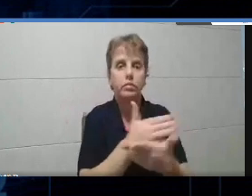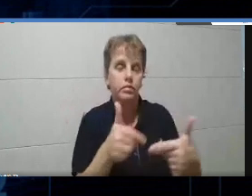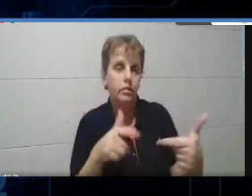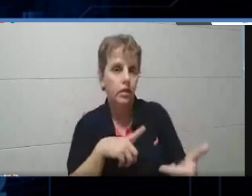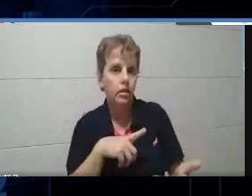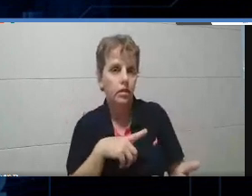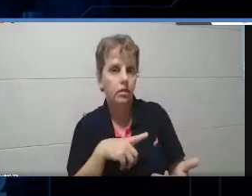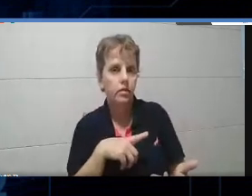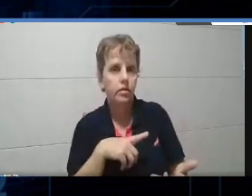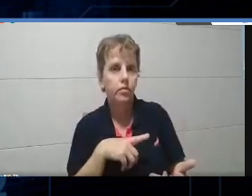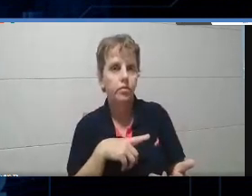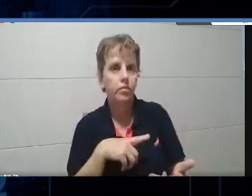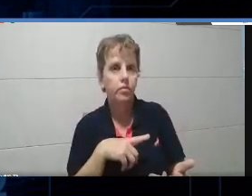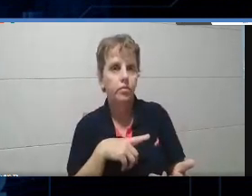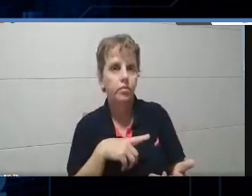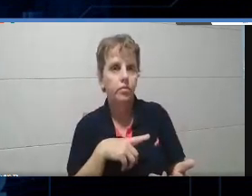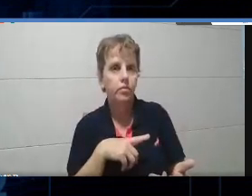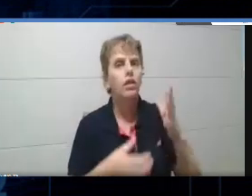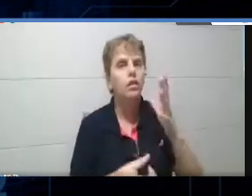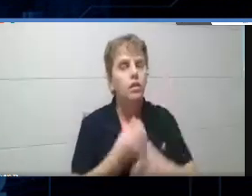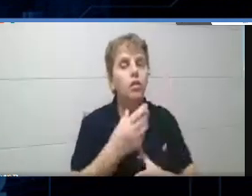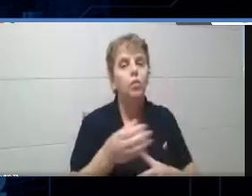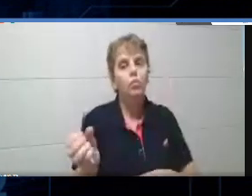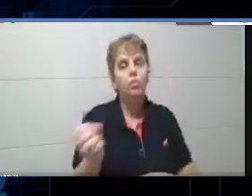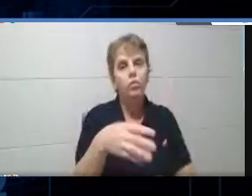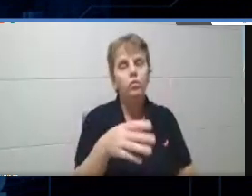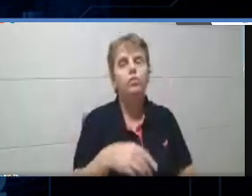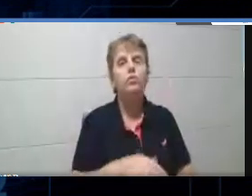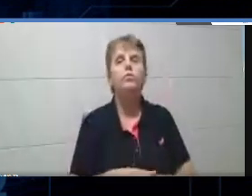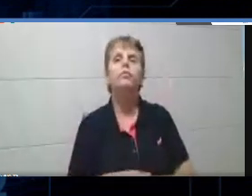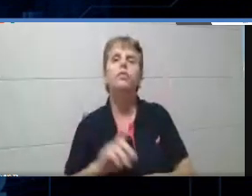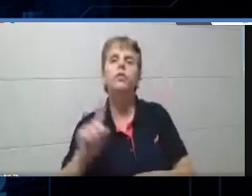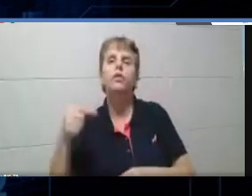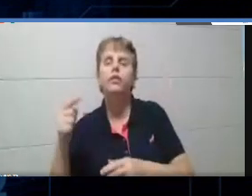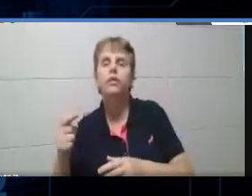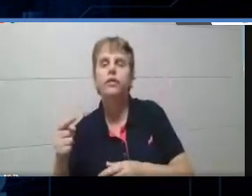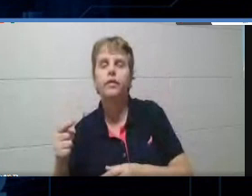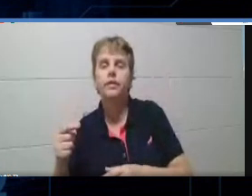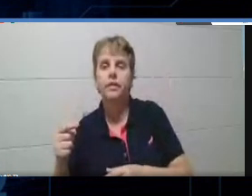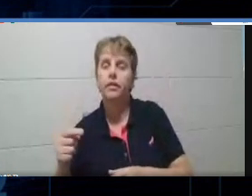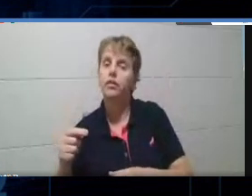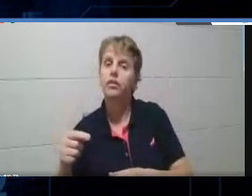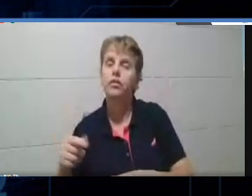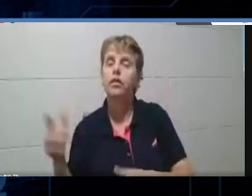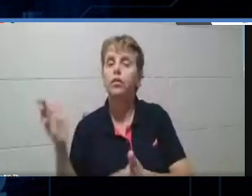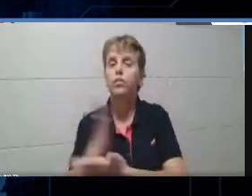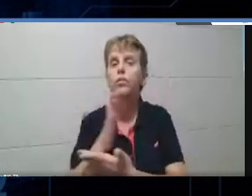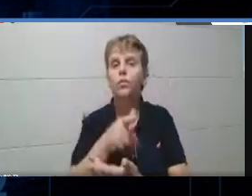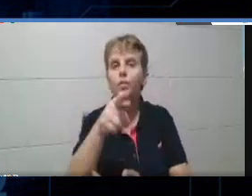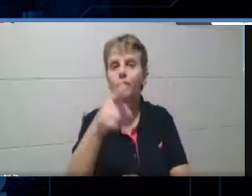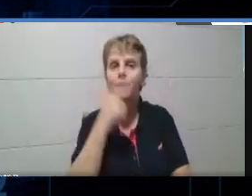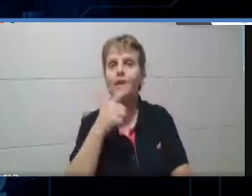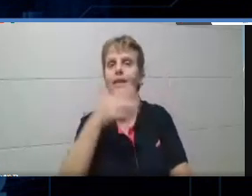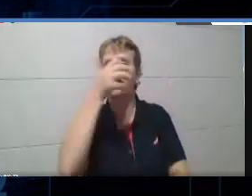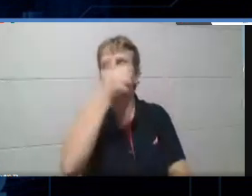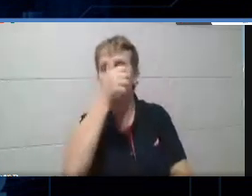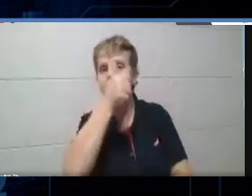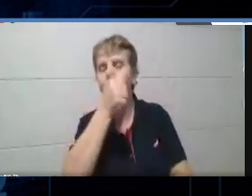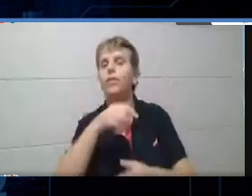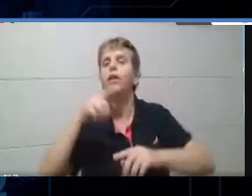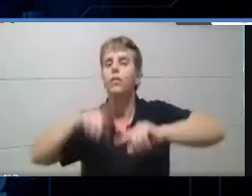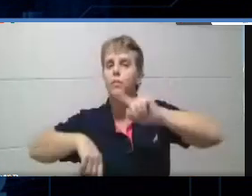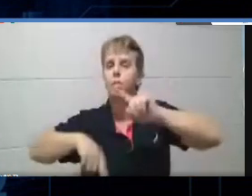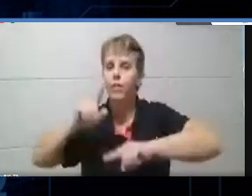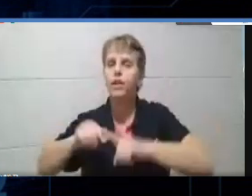aqui, que é pra você criar um quiz novo. Tem My Quizzes, que são os quizzes onde nós salvamos aqui no nosso material. Tem